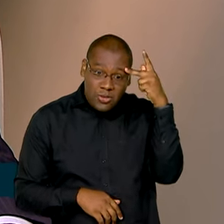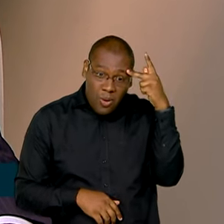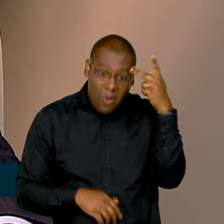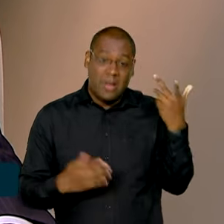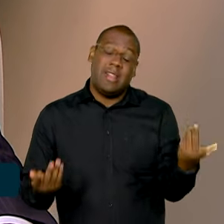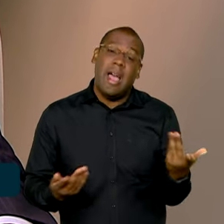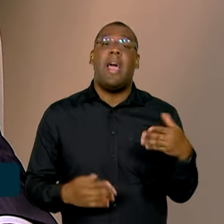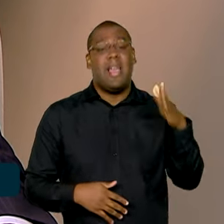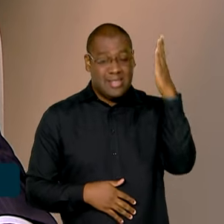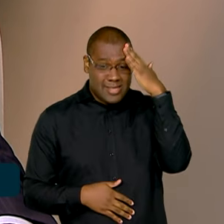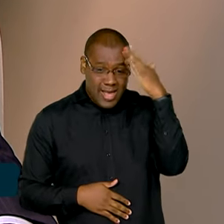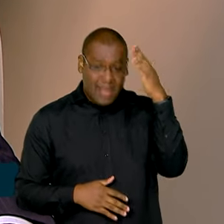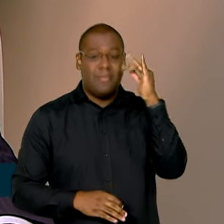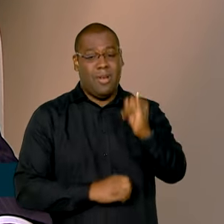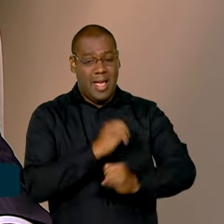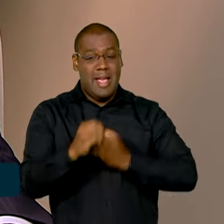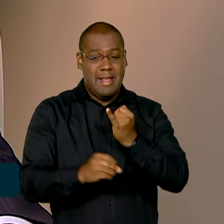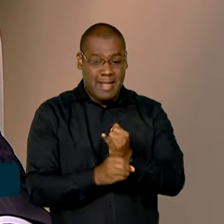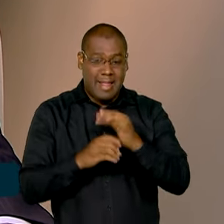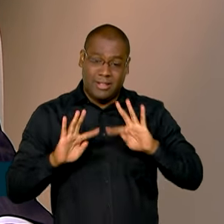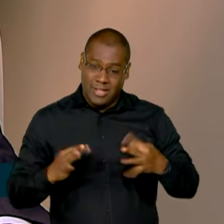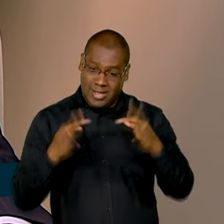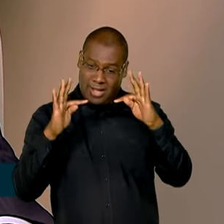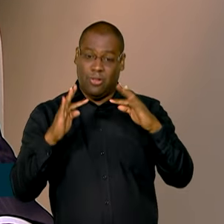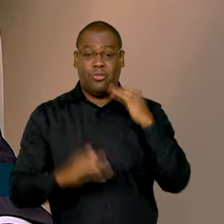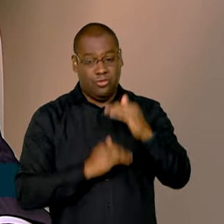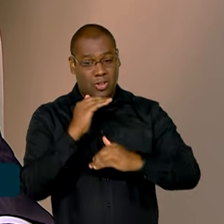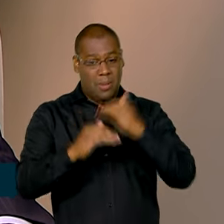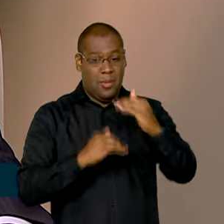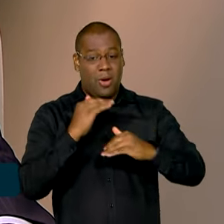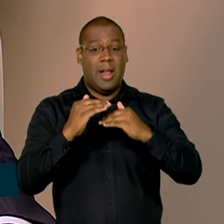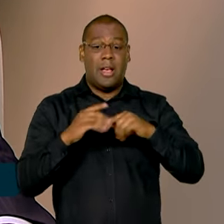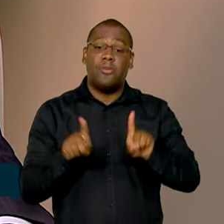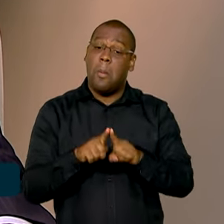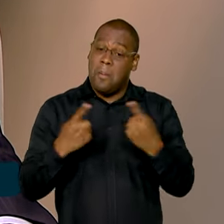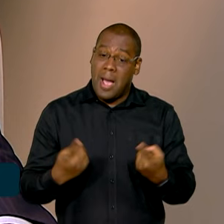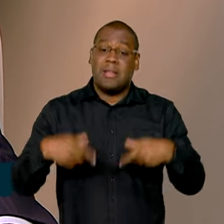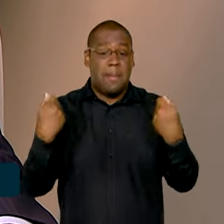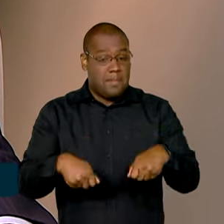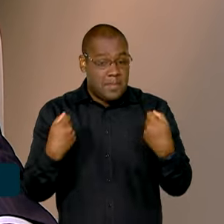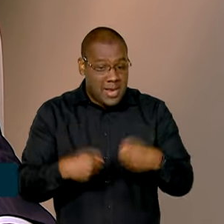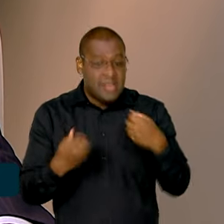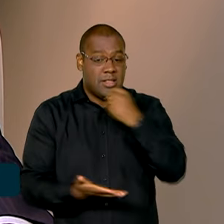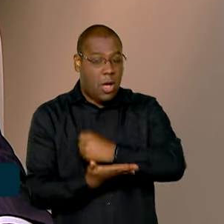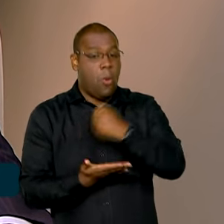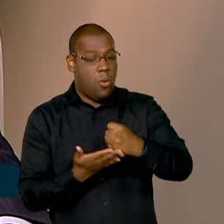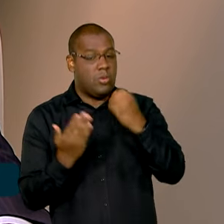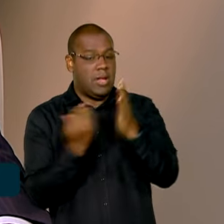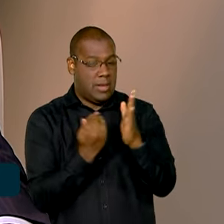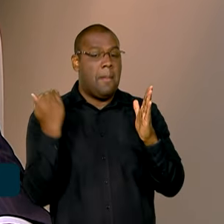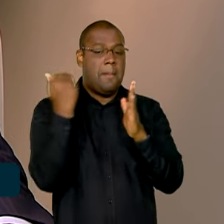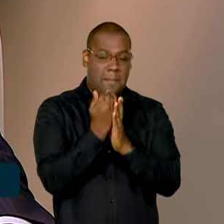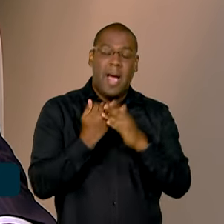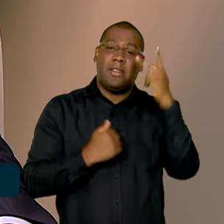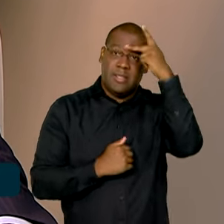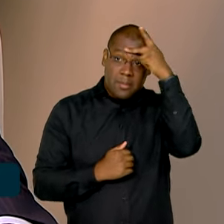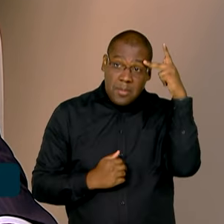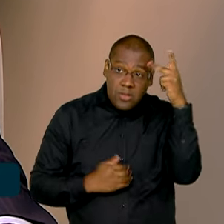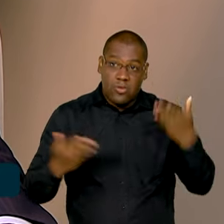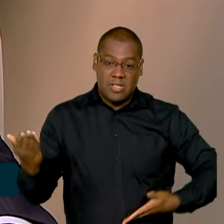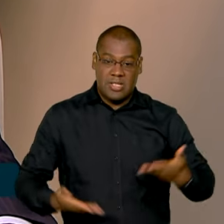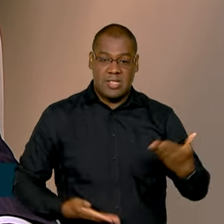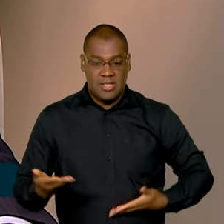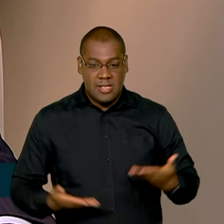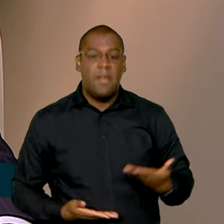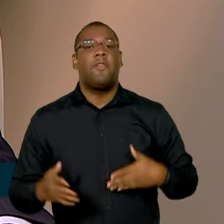certamente, para atividades complexas, os servidores são fundamentais. E o número nosso ainda é aquém para chegar